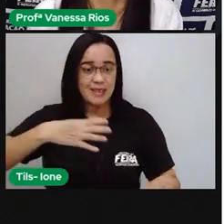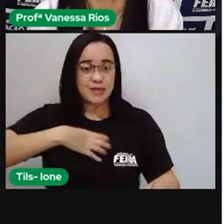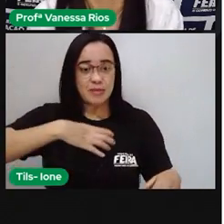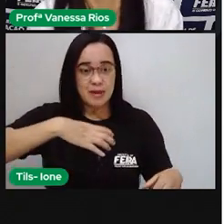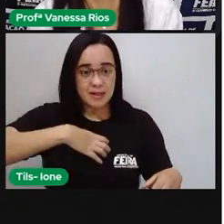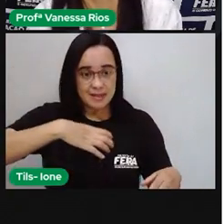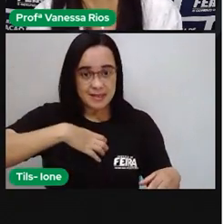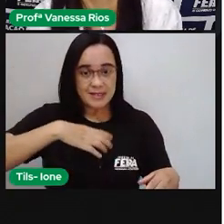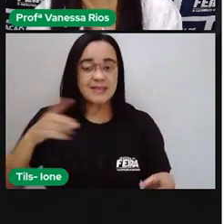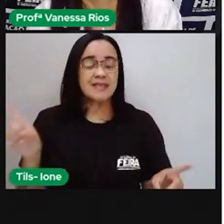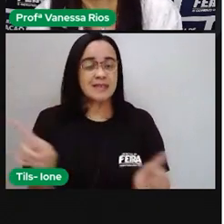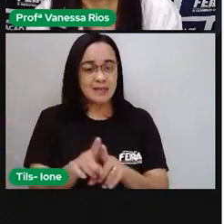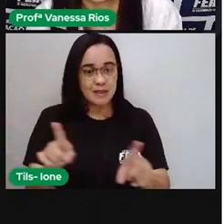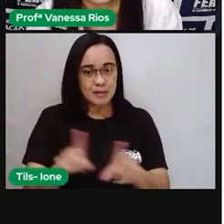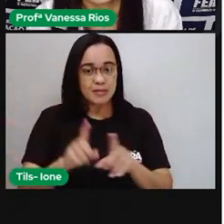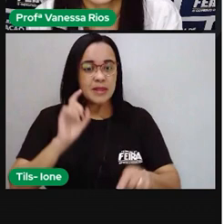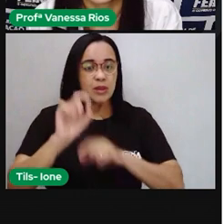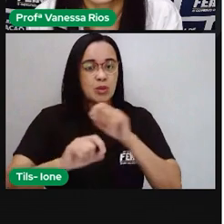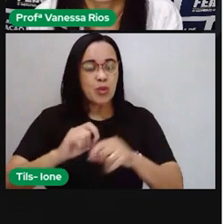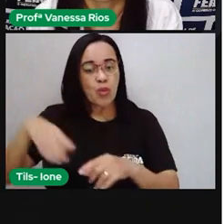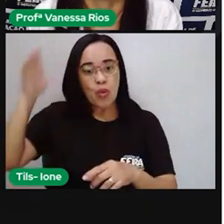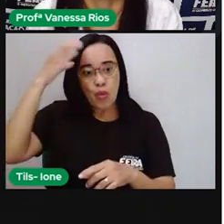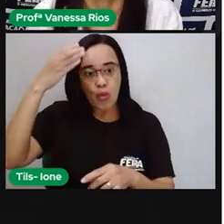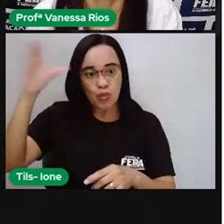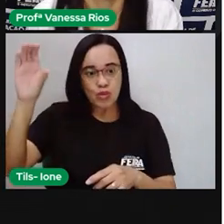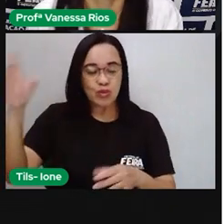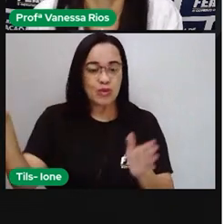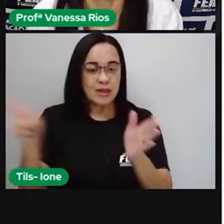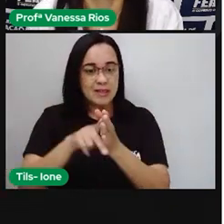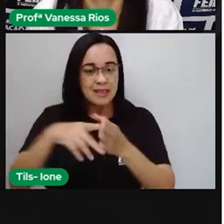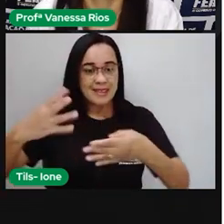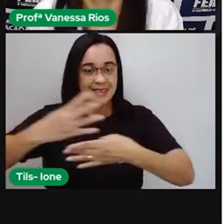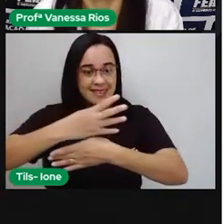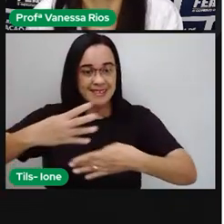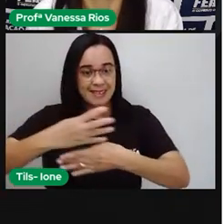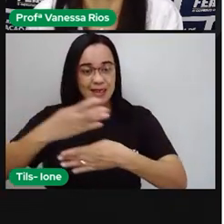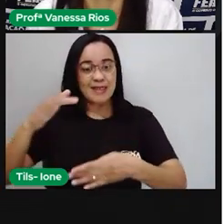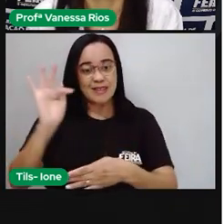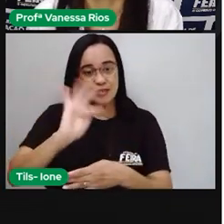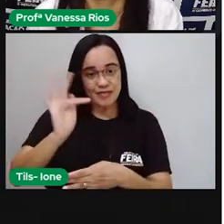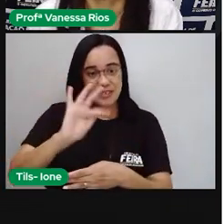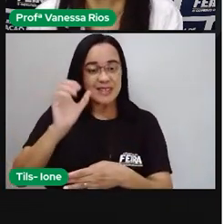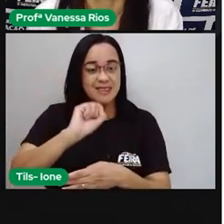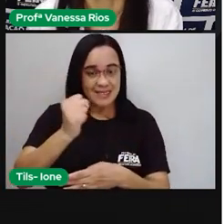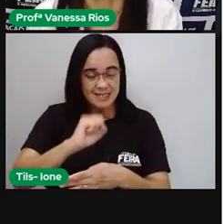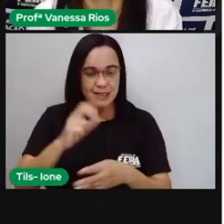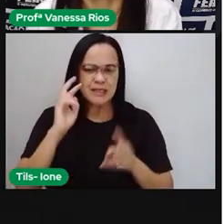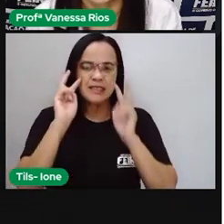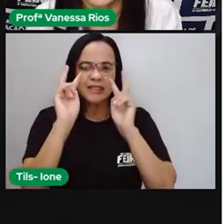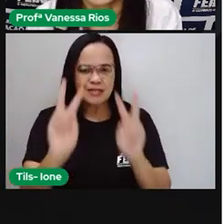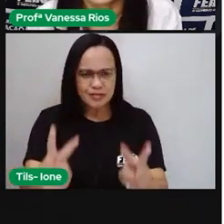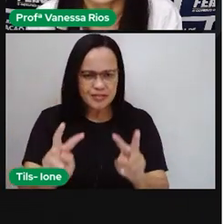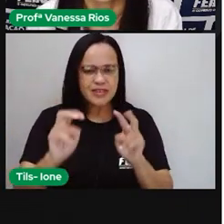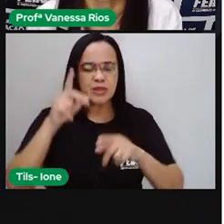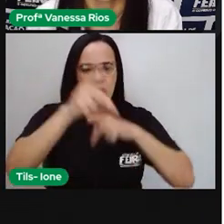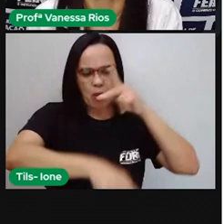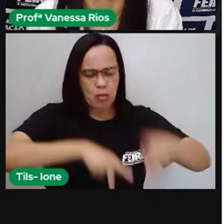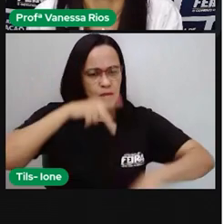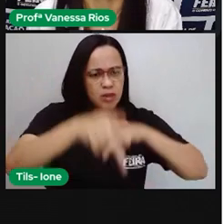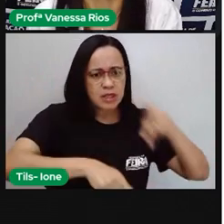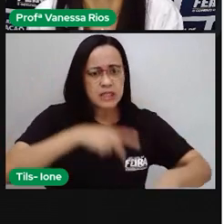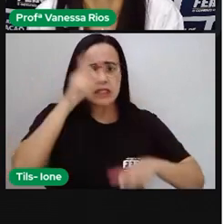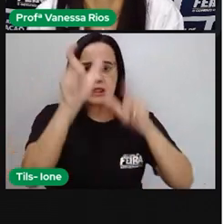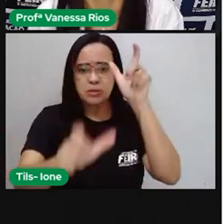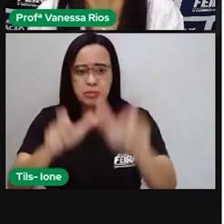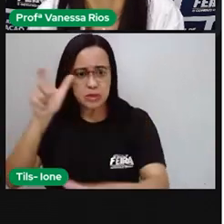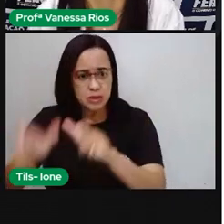já falamos aí também sobre a cultura de Feira de Santana, já observamos aí as etnias, os povos que fizeram